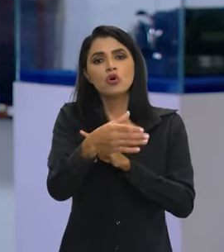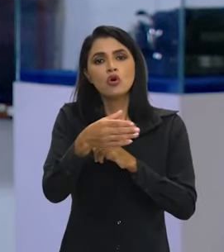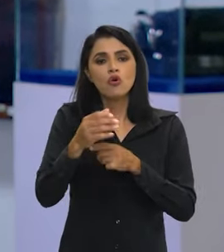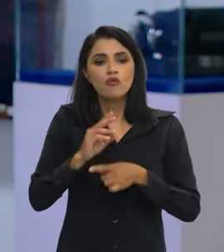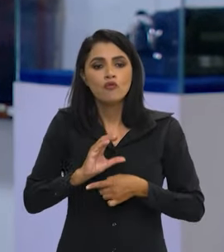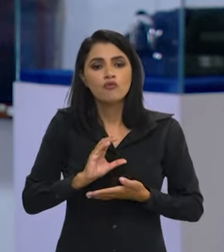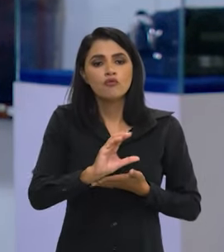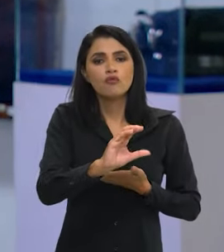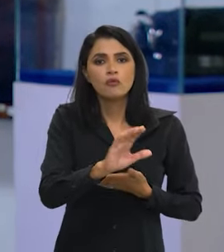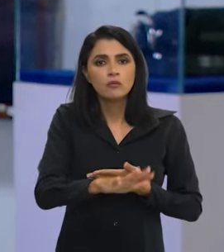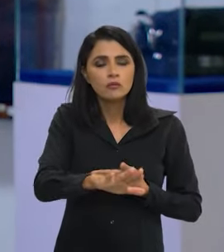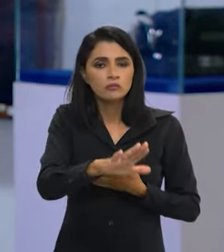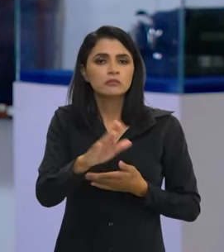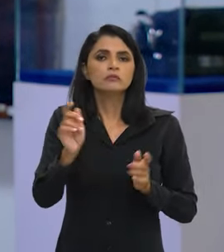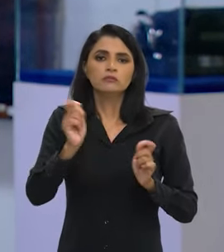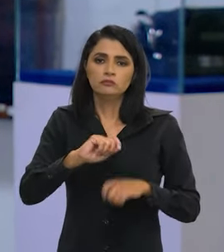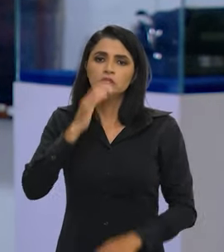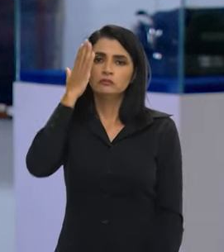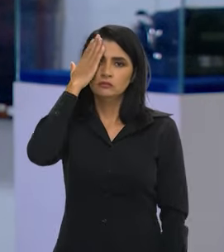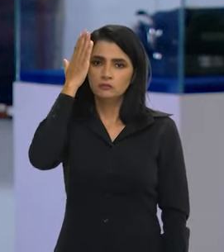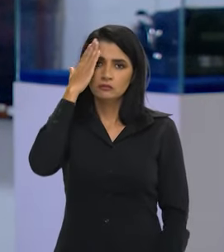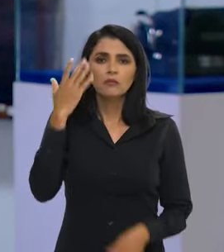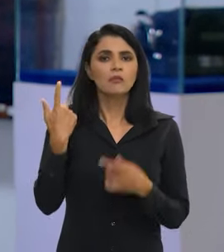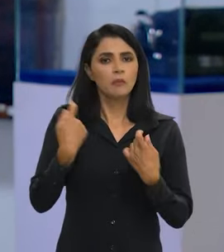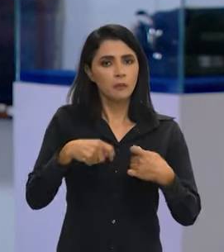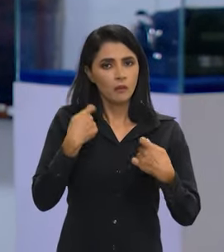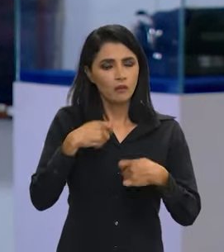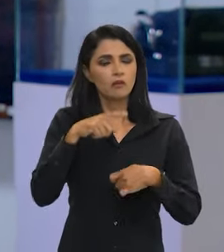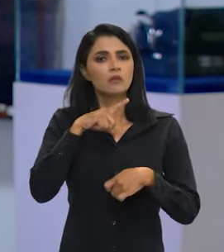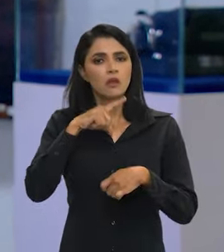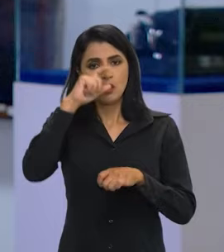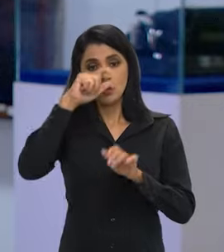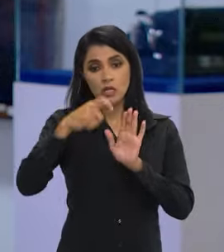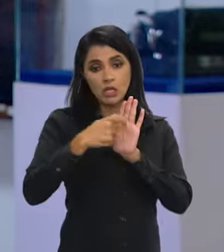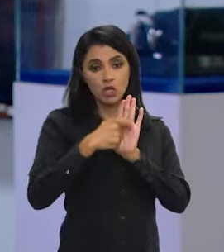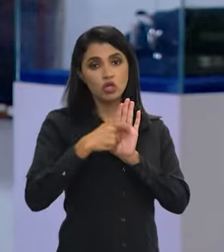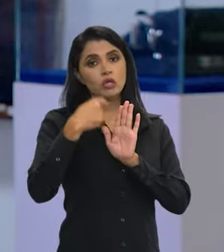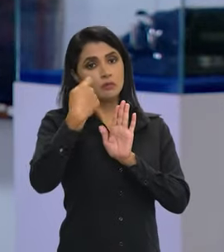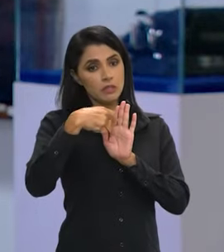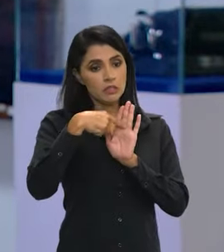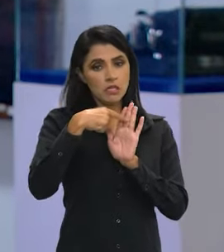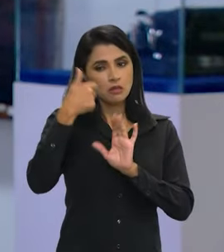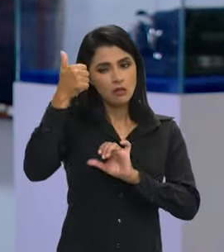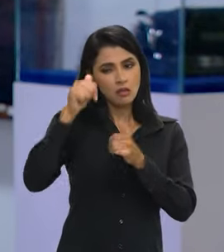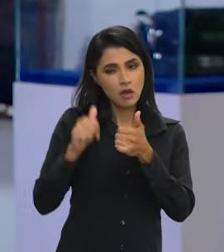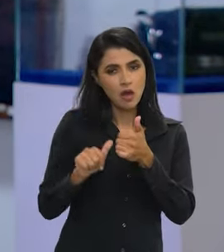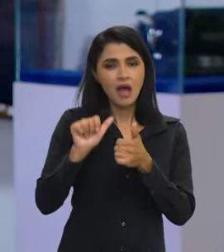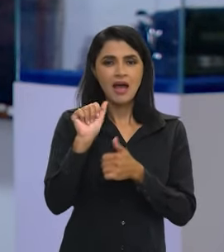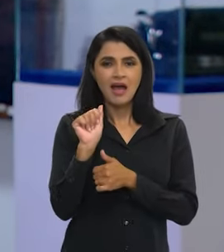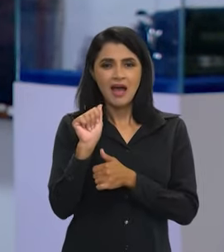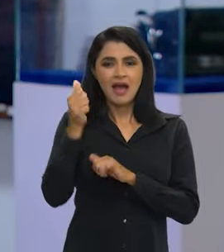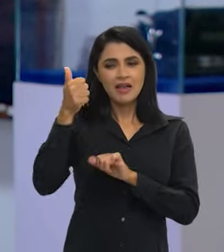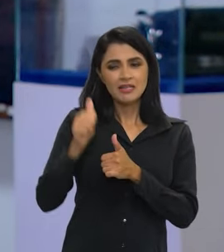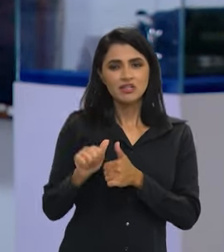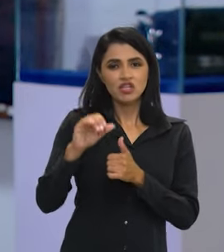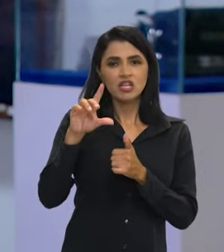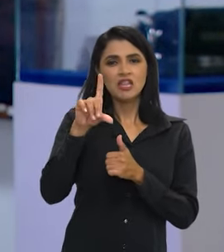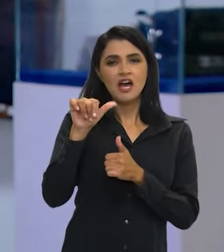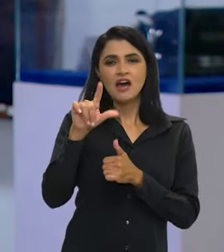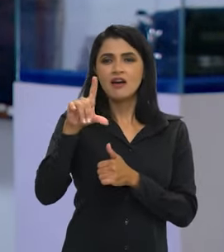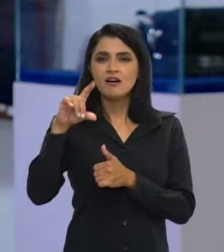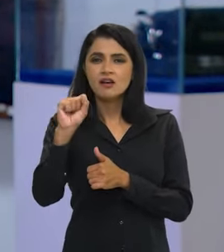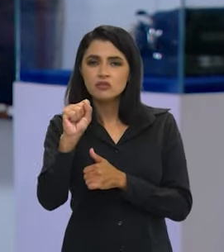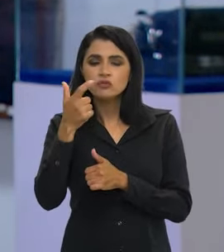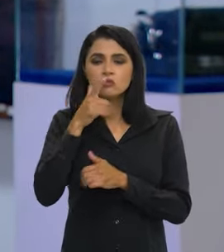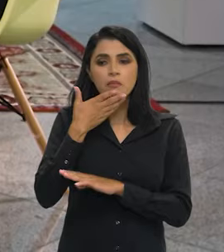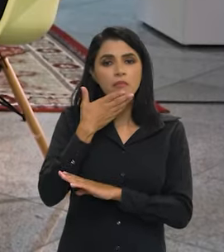investimentos. A gente sabe da necessidade de ter uma inteligência artificial, análise de dados, que é o melhor nome. A gente já